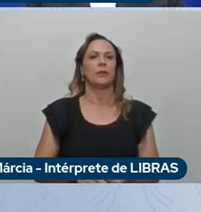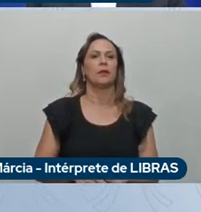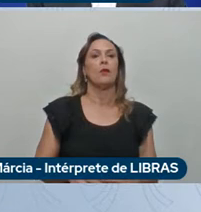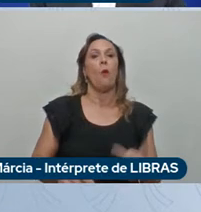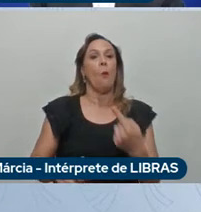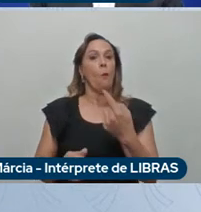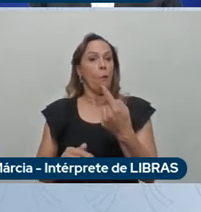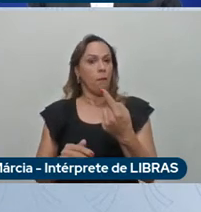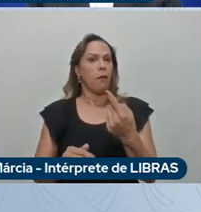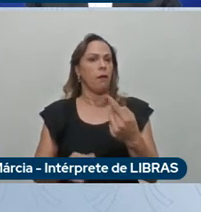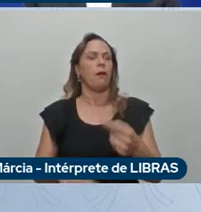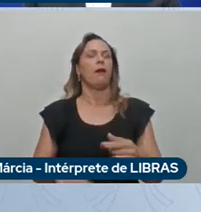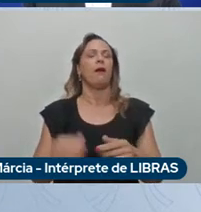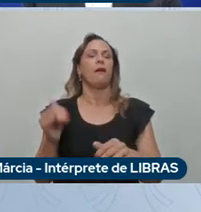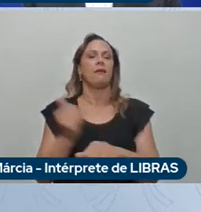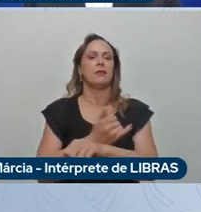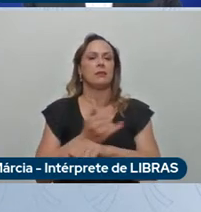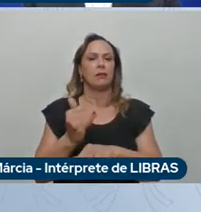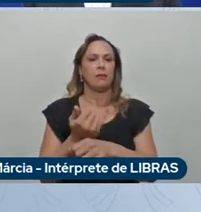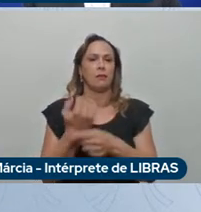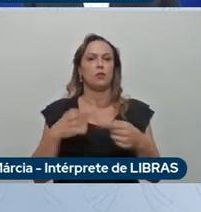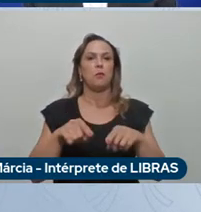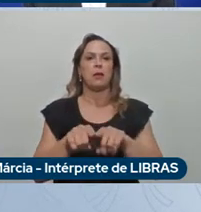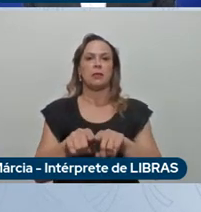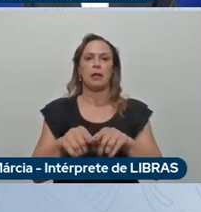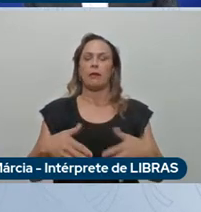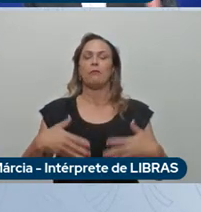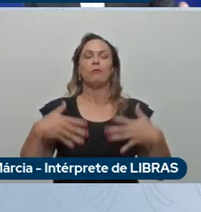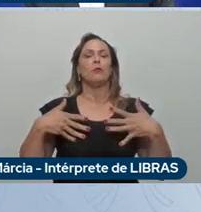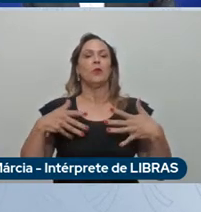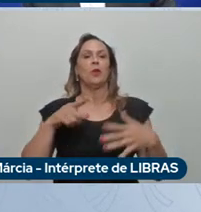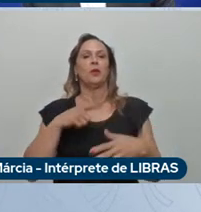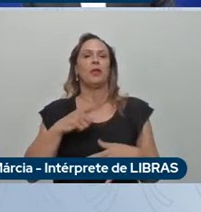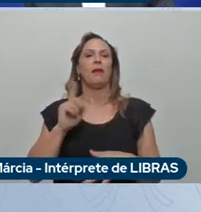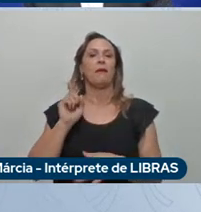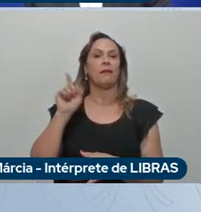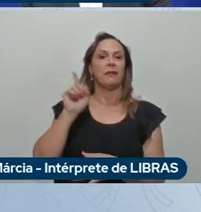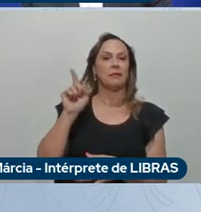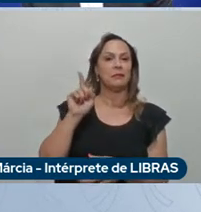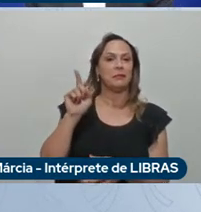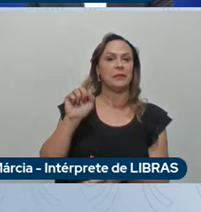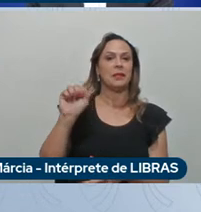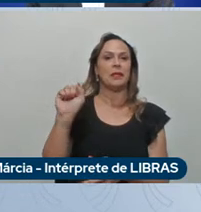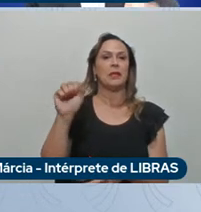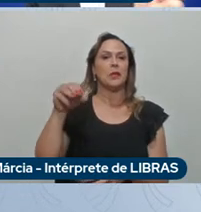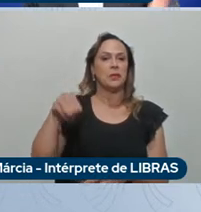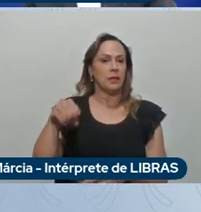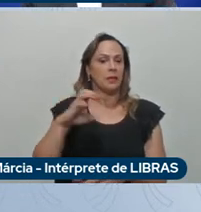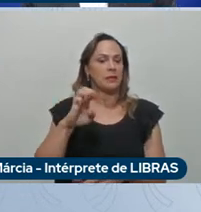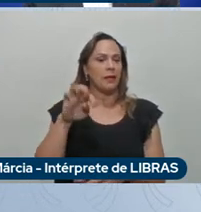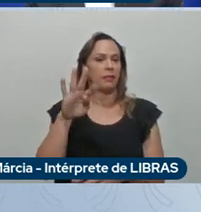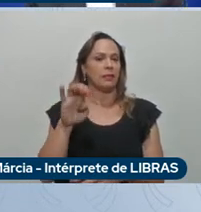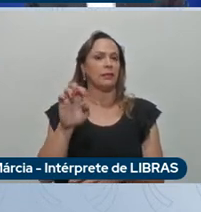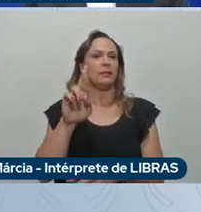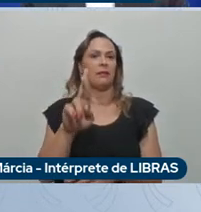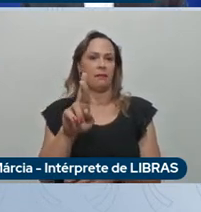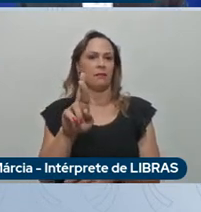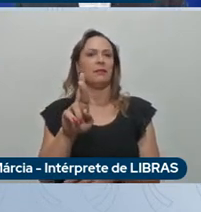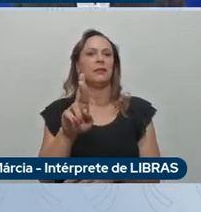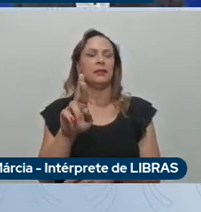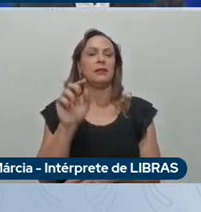de parceria que mais nos orgulha é o SimCenter que como foi lembrado não está nas Estelantes fisicamente mas está